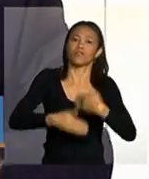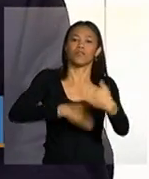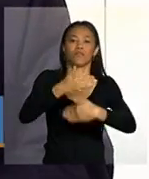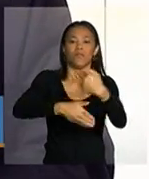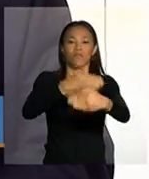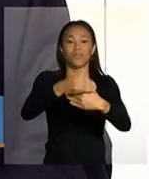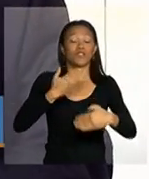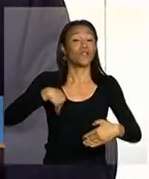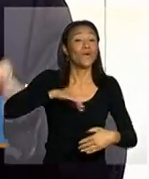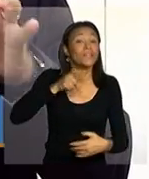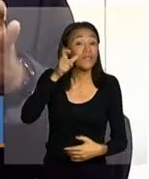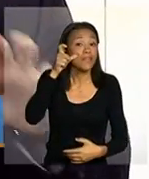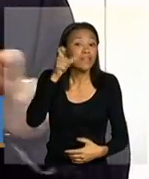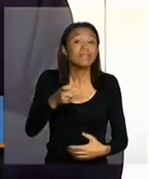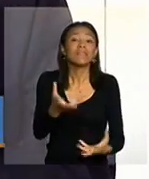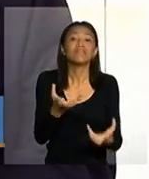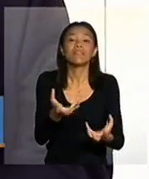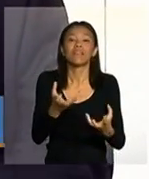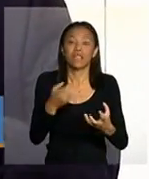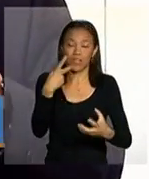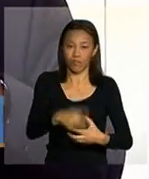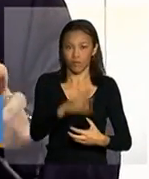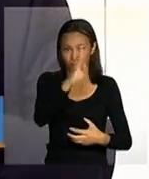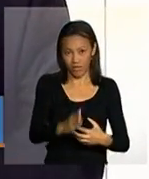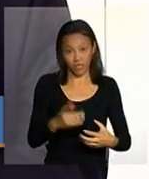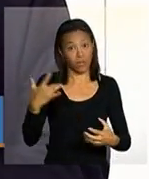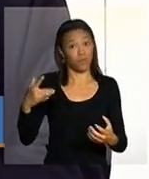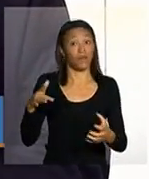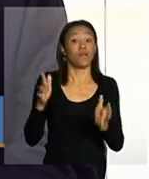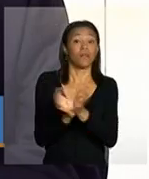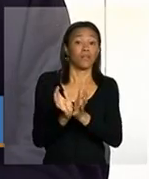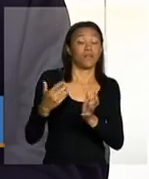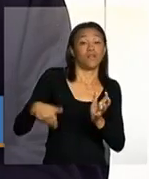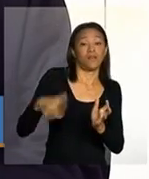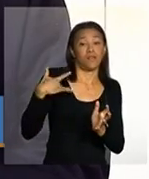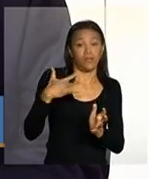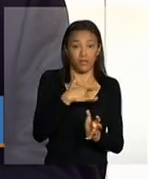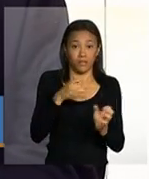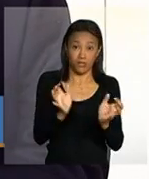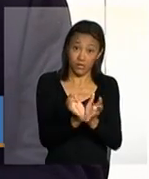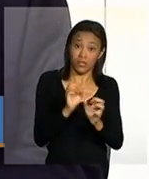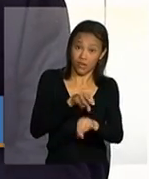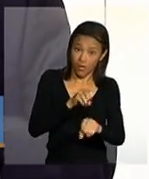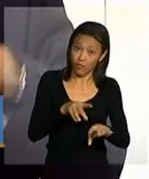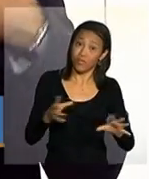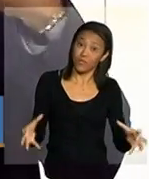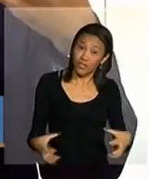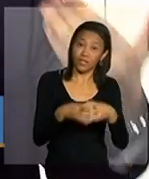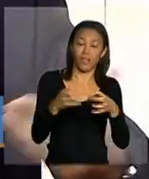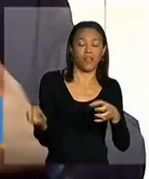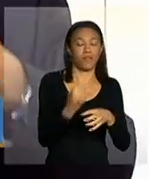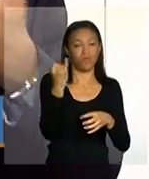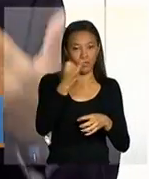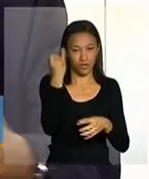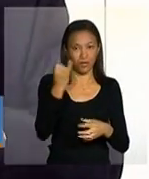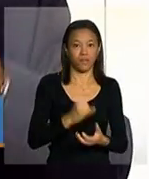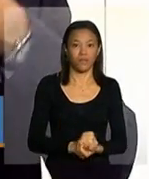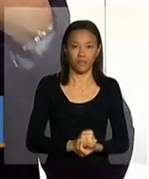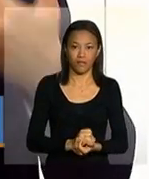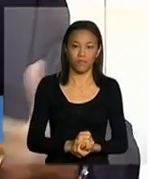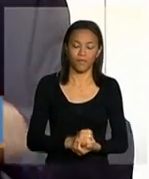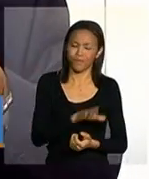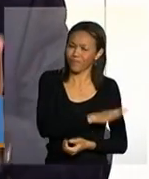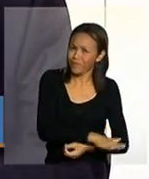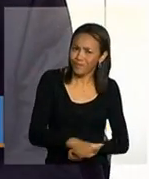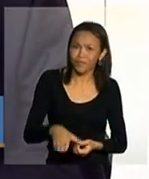almeja no nosso país portanto com a educação e saúde já desde essas primeiras épocas da vida dessas pessoas na época da infância